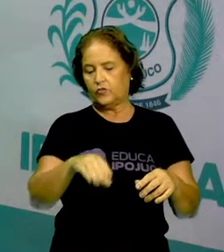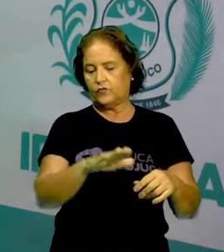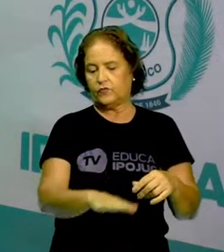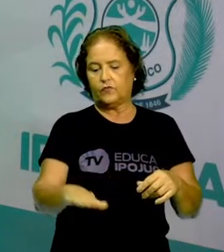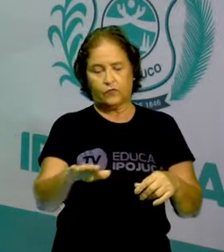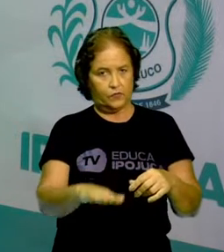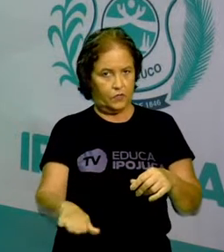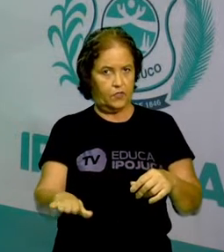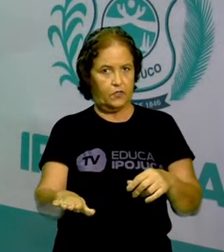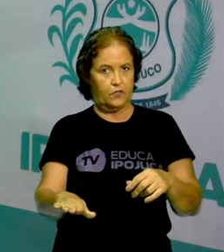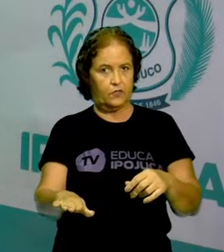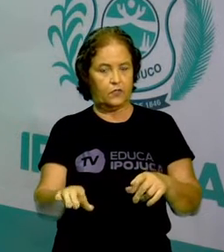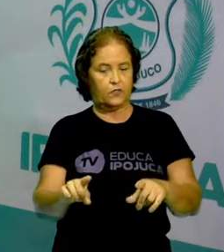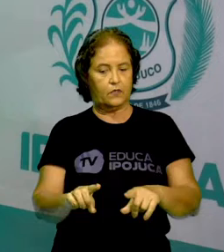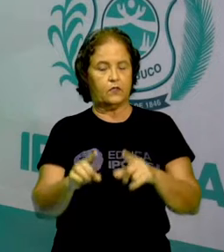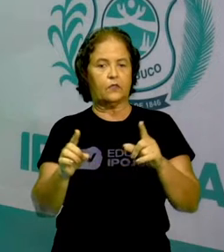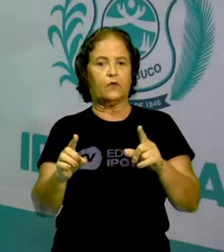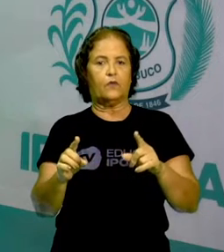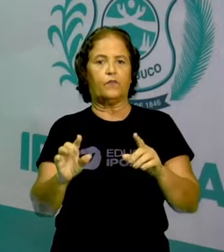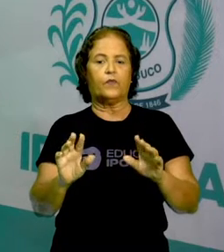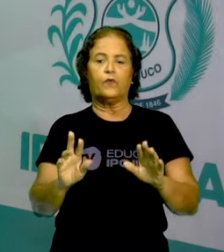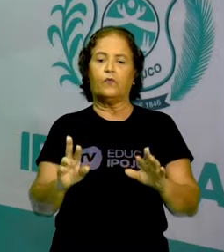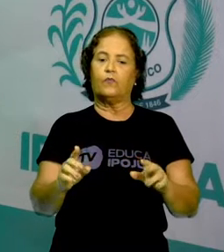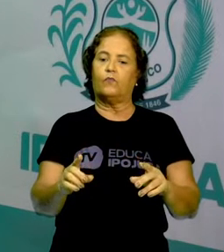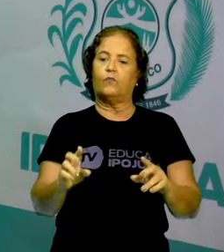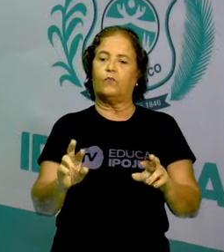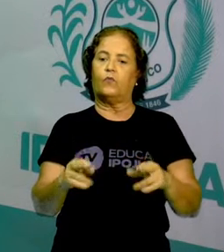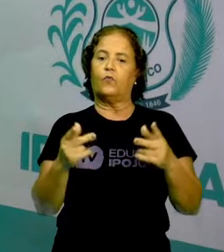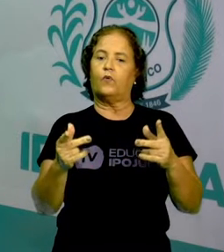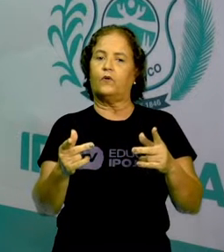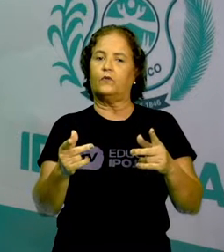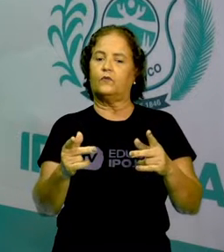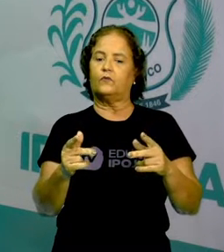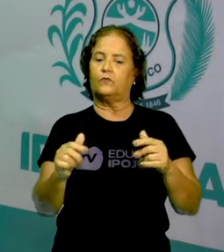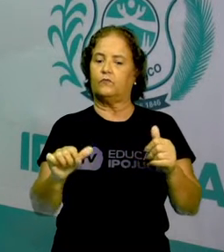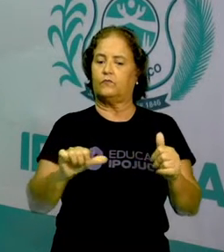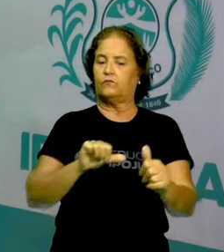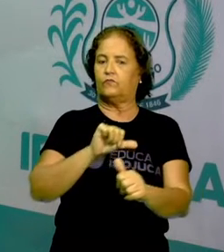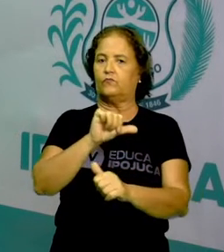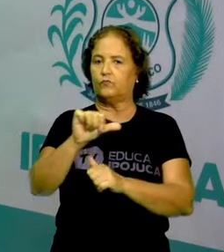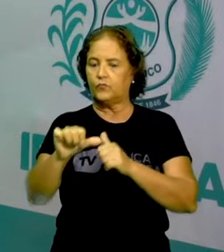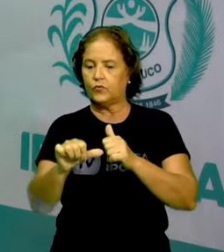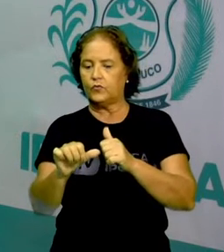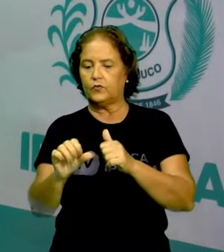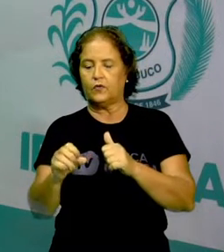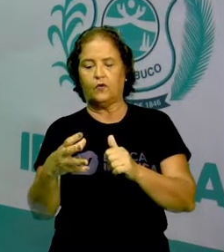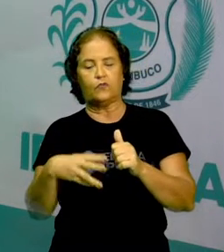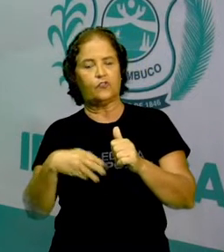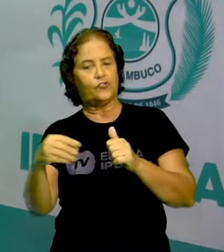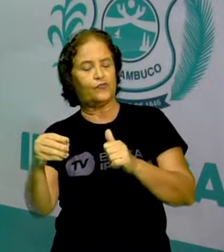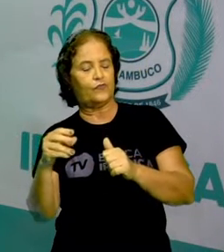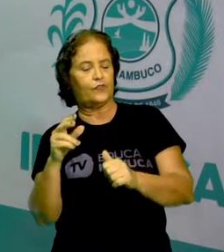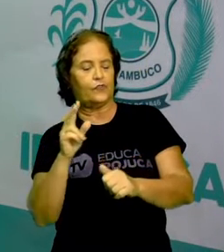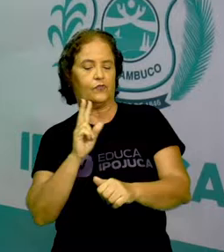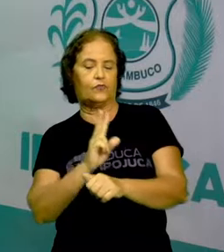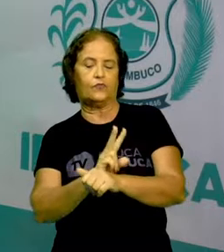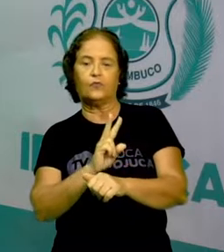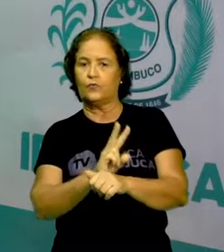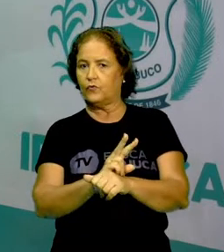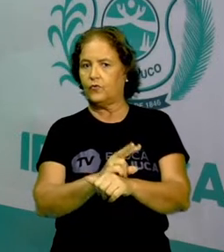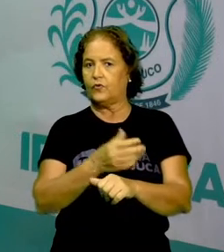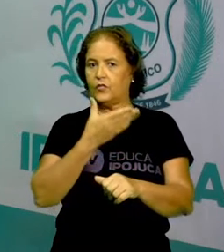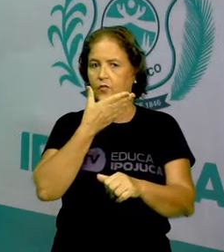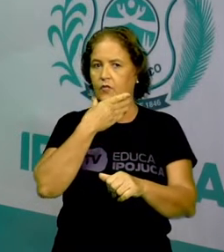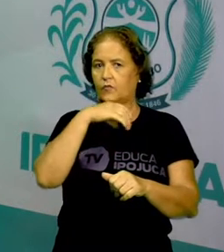quando eles envelhecem, quem cuidam de cada um deles somos nós. filhos, né? O